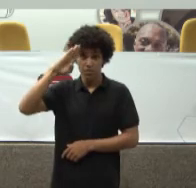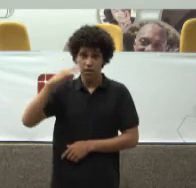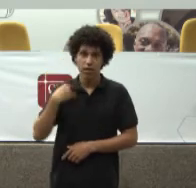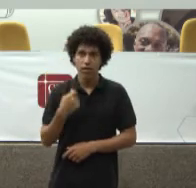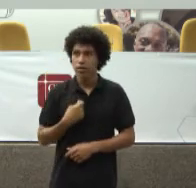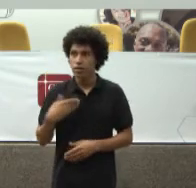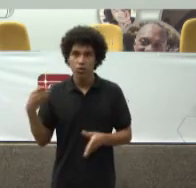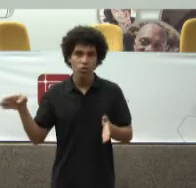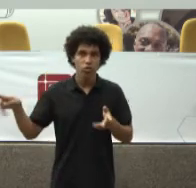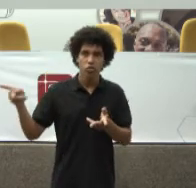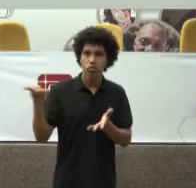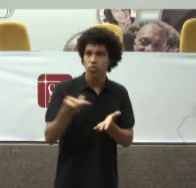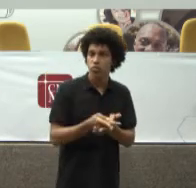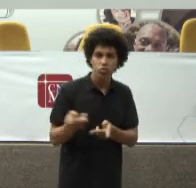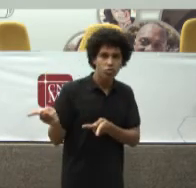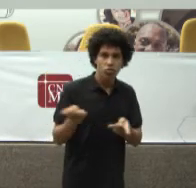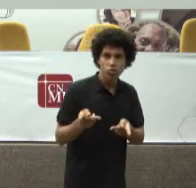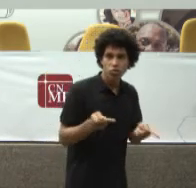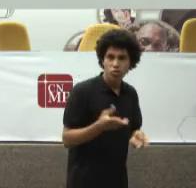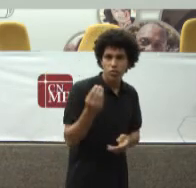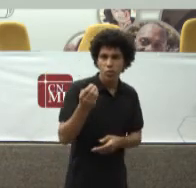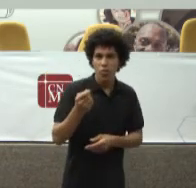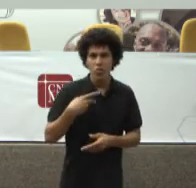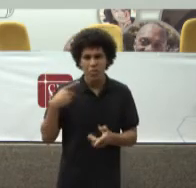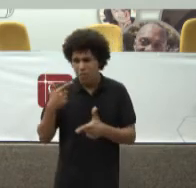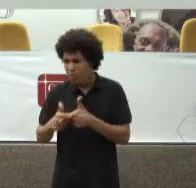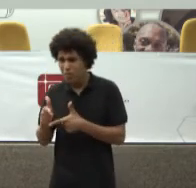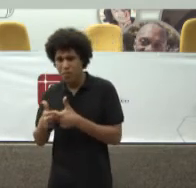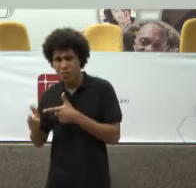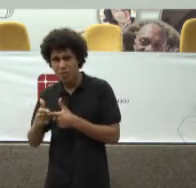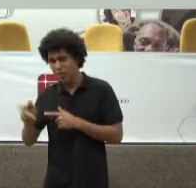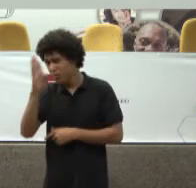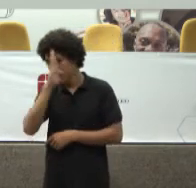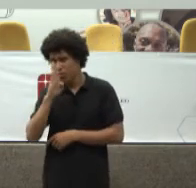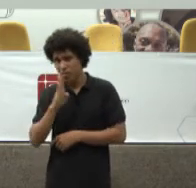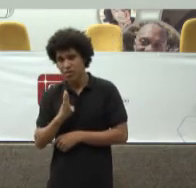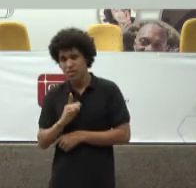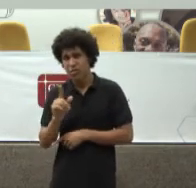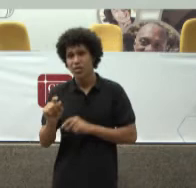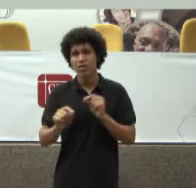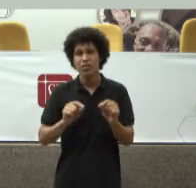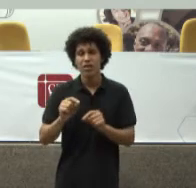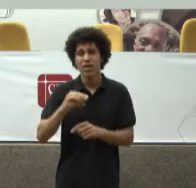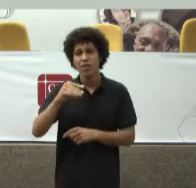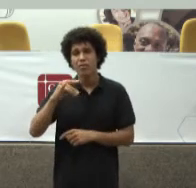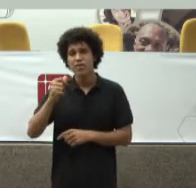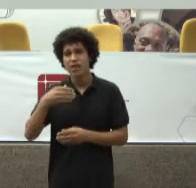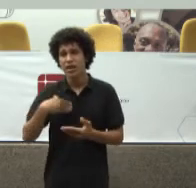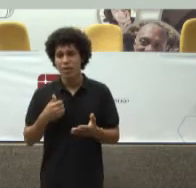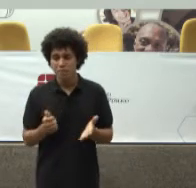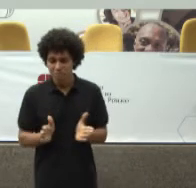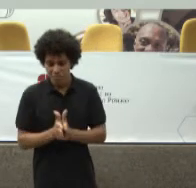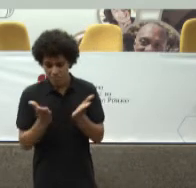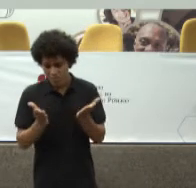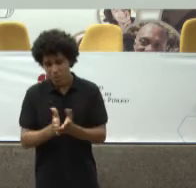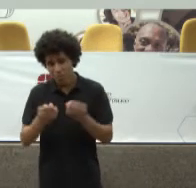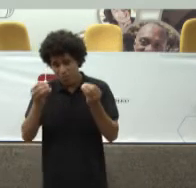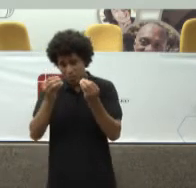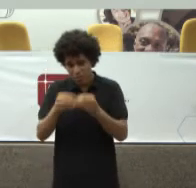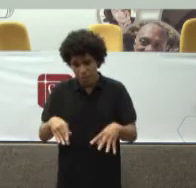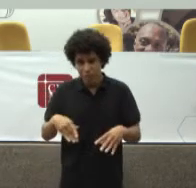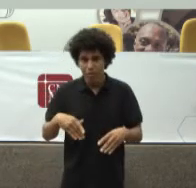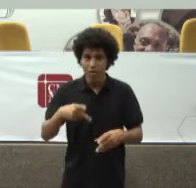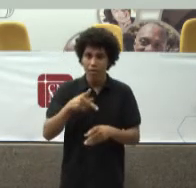Brasil E um desses problemas Foi o aprofundamento Da miséria Da população Todos os dados Daquela época Mostram